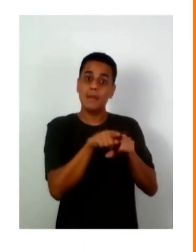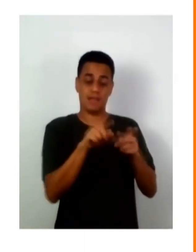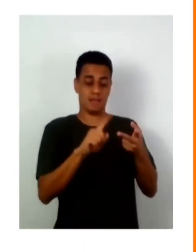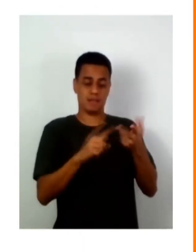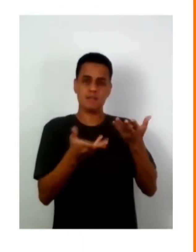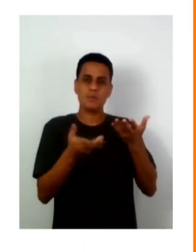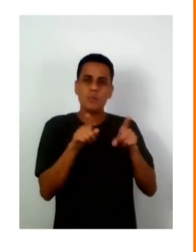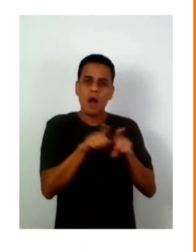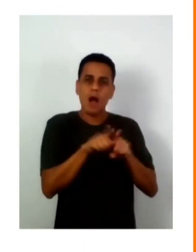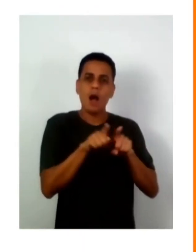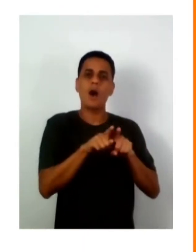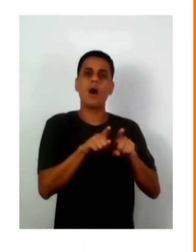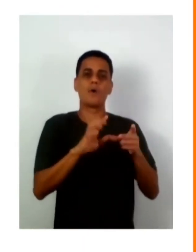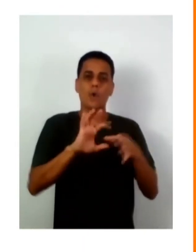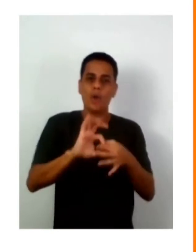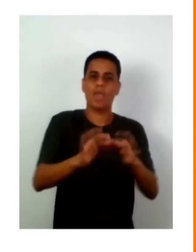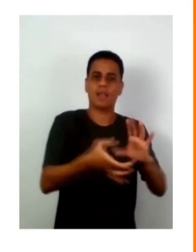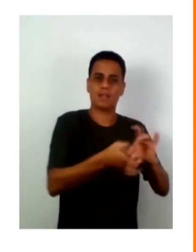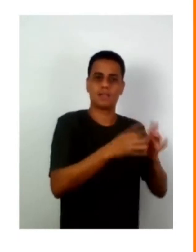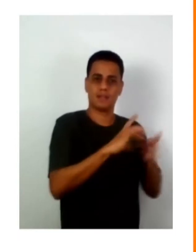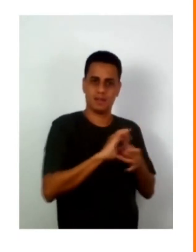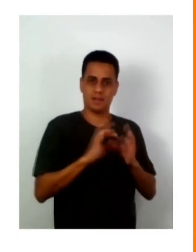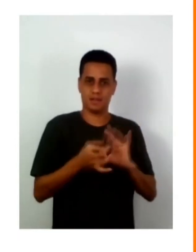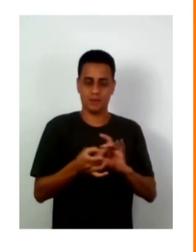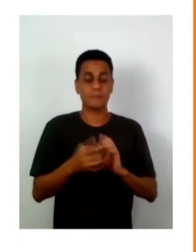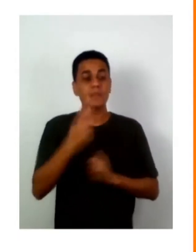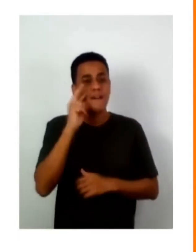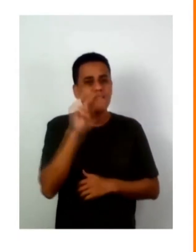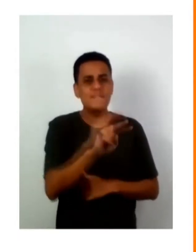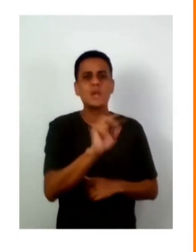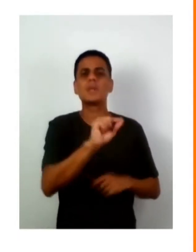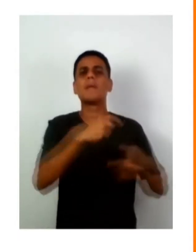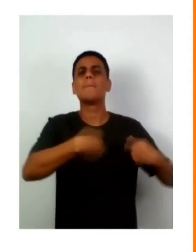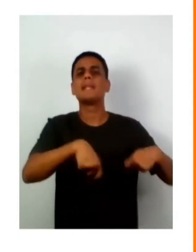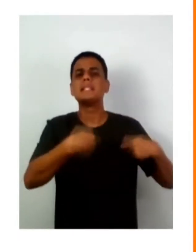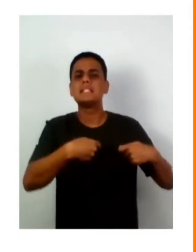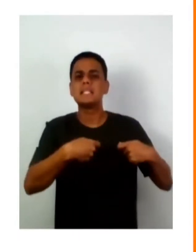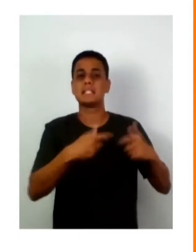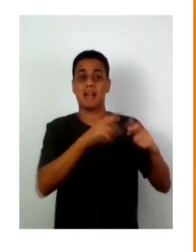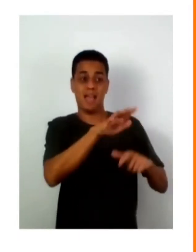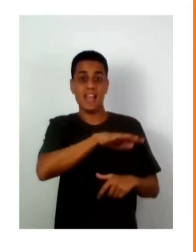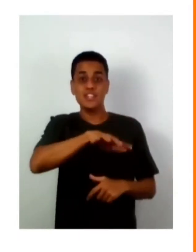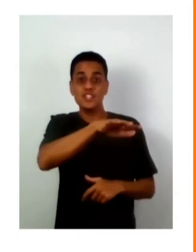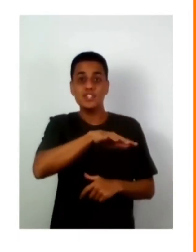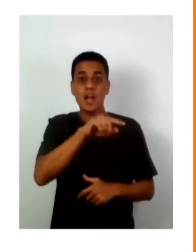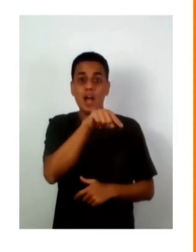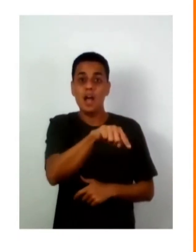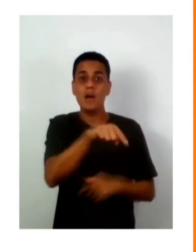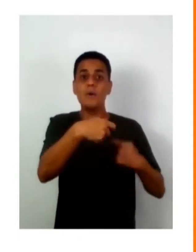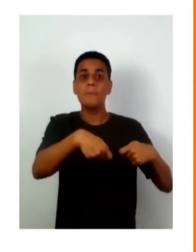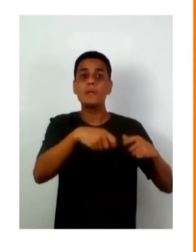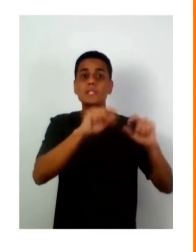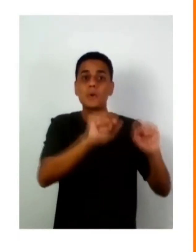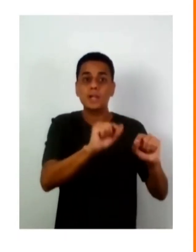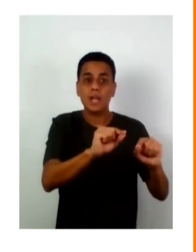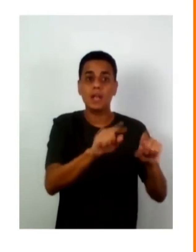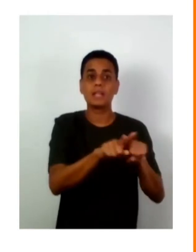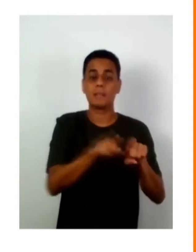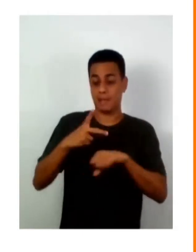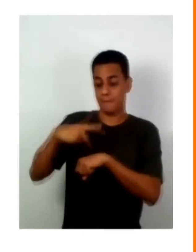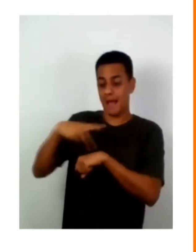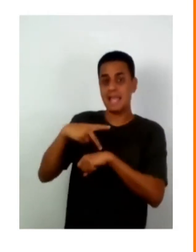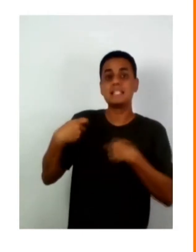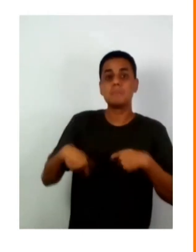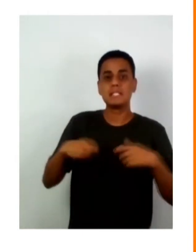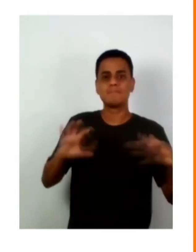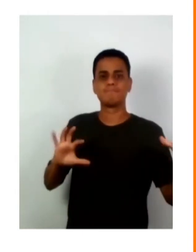lideranças que o país precisa, quais são as lideranças que certas regiões do país precisam e que o país precisa,